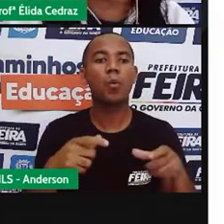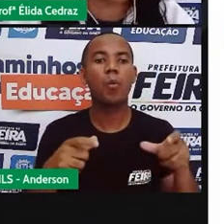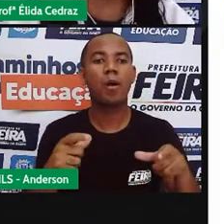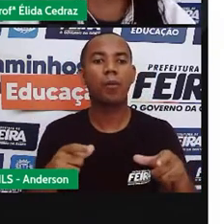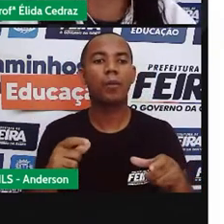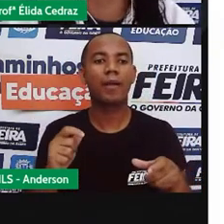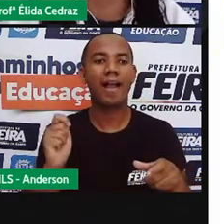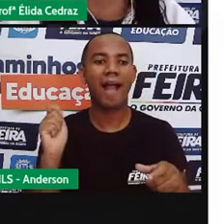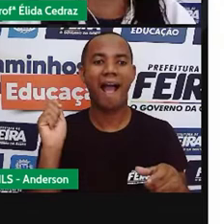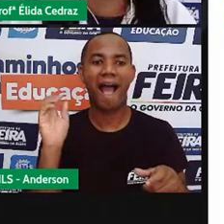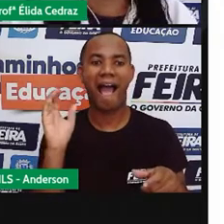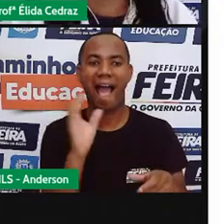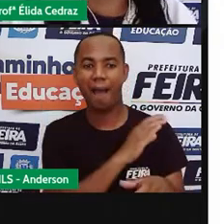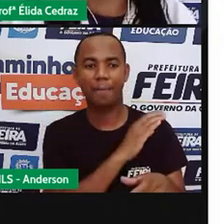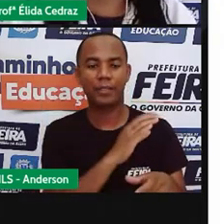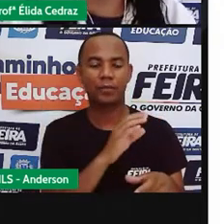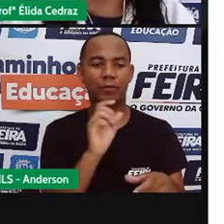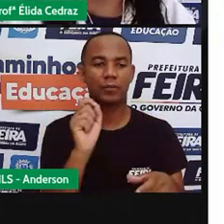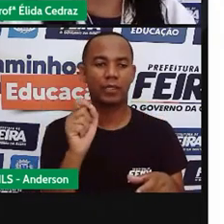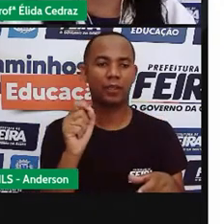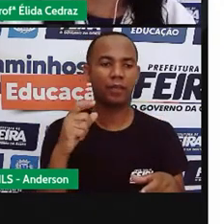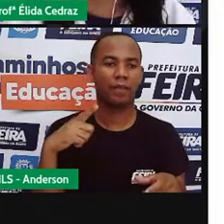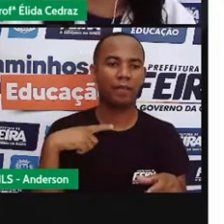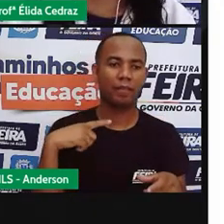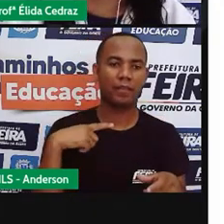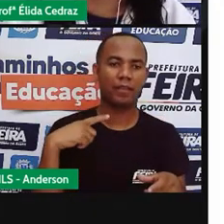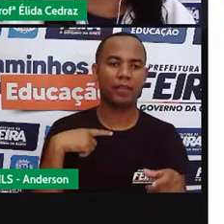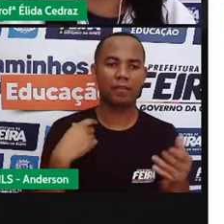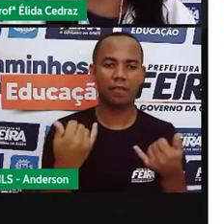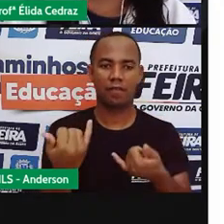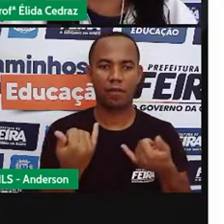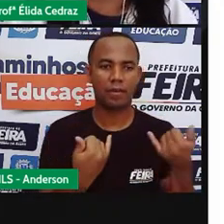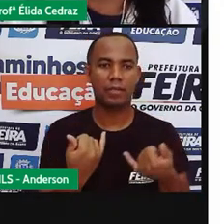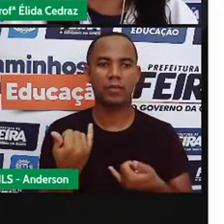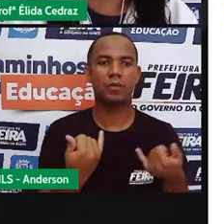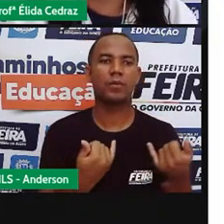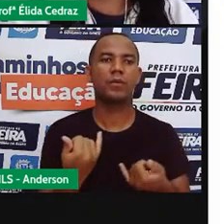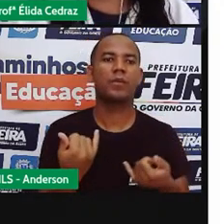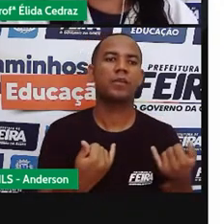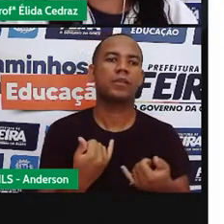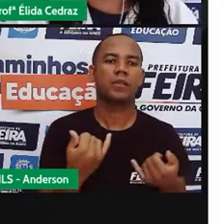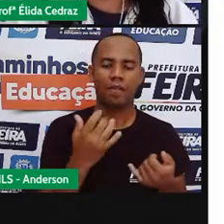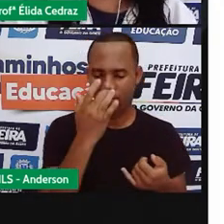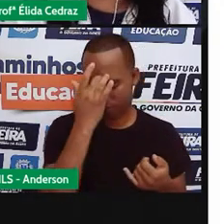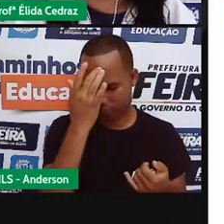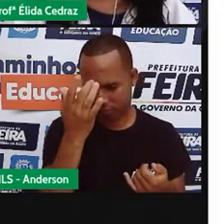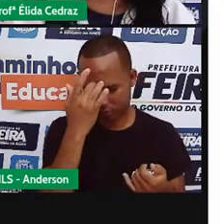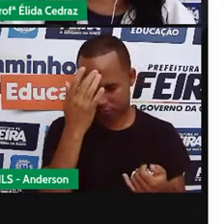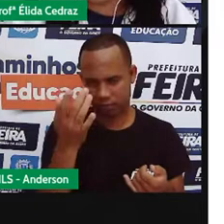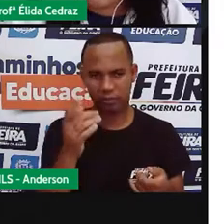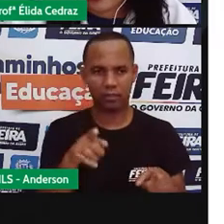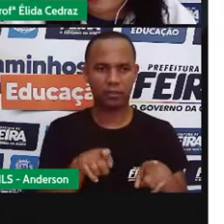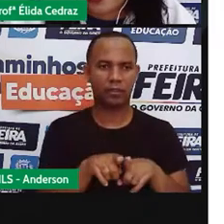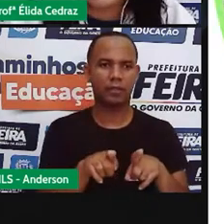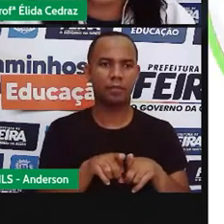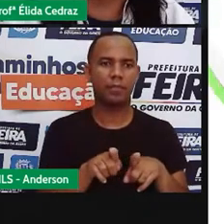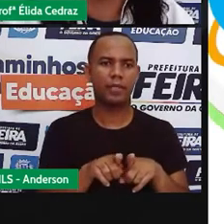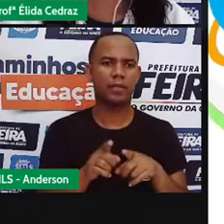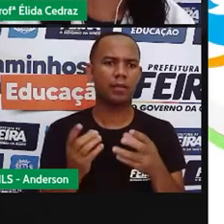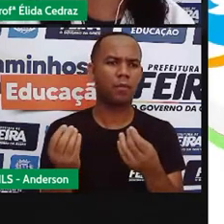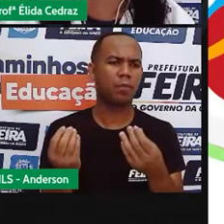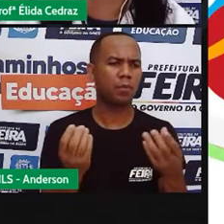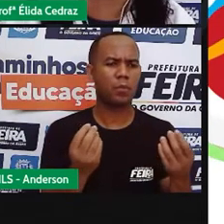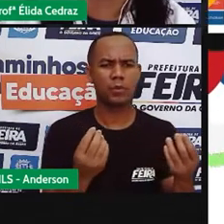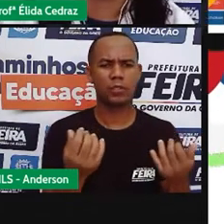rapidez com que a gente recebe essas informações facilita e deixa a gente bem informada.